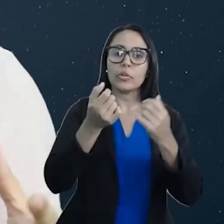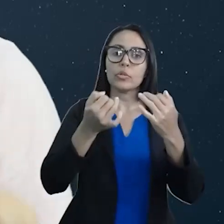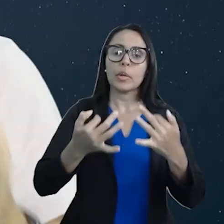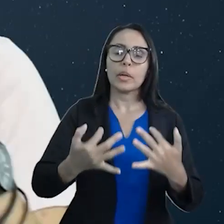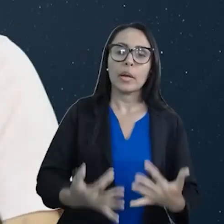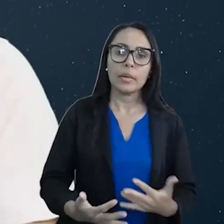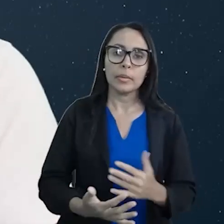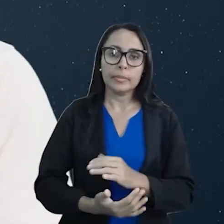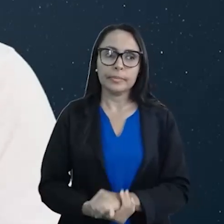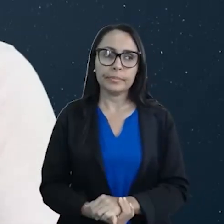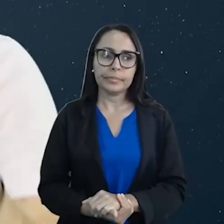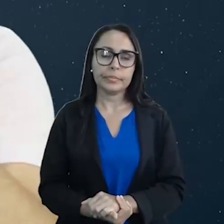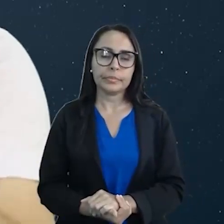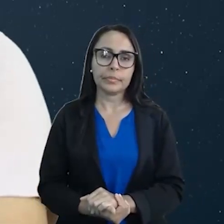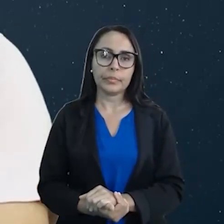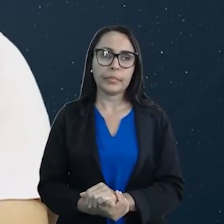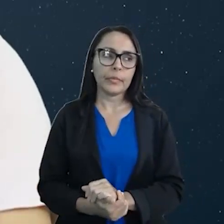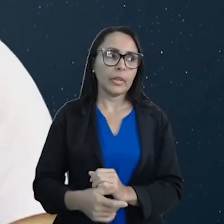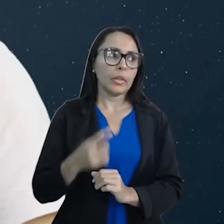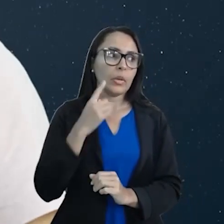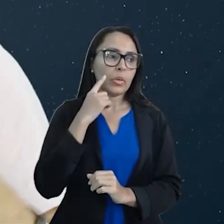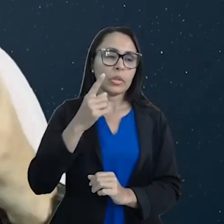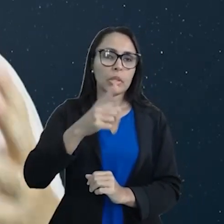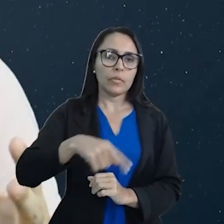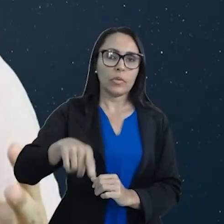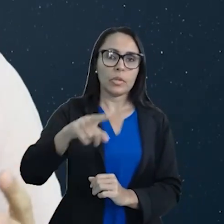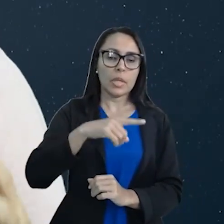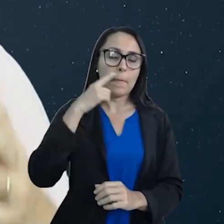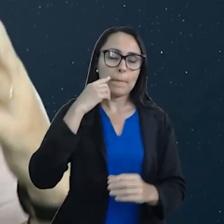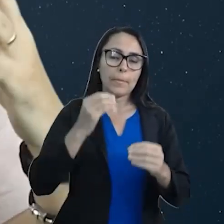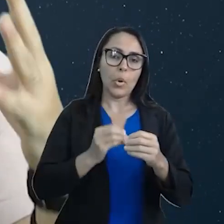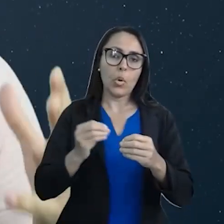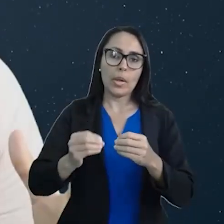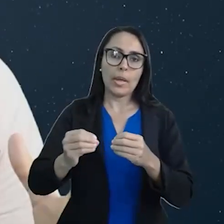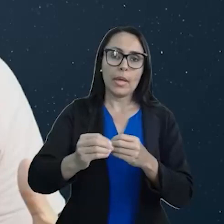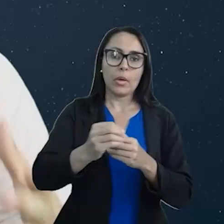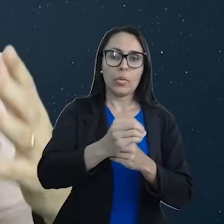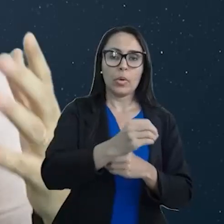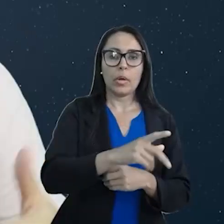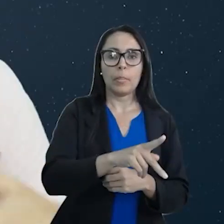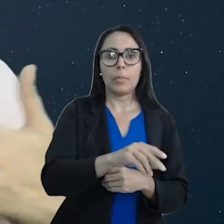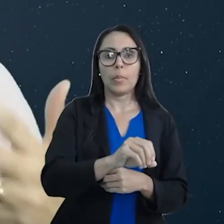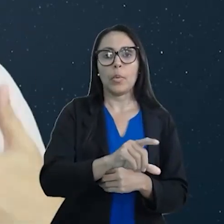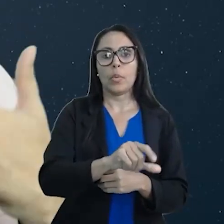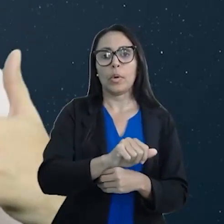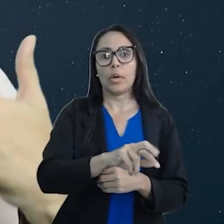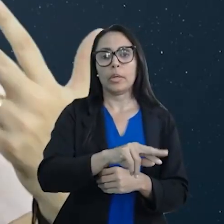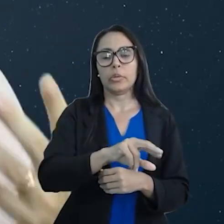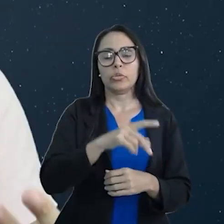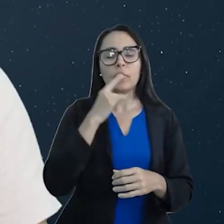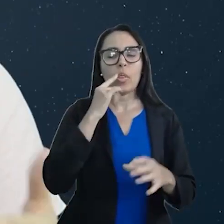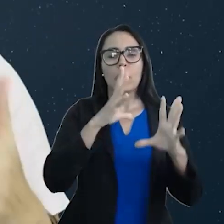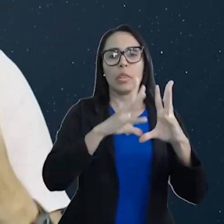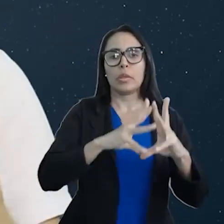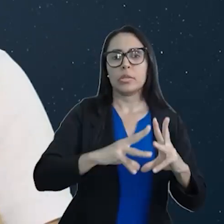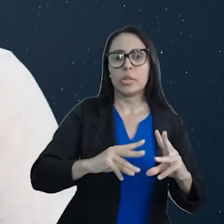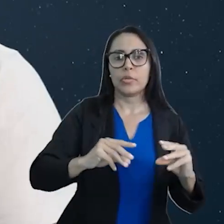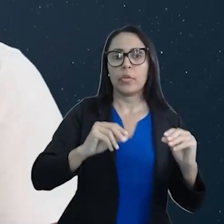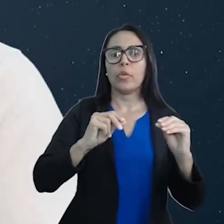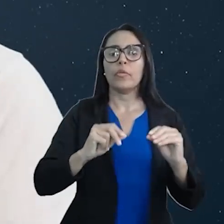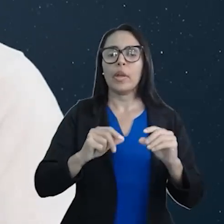isso? Eu quero dizer com isso que moléculas polares vão dissolver